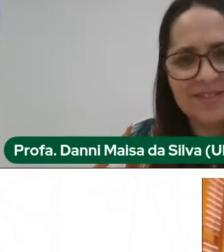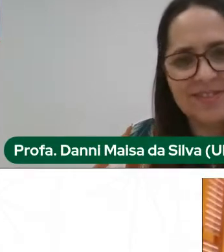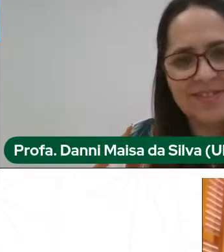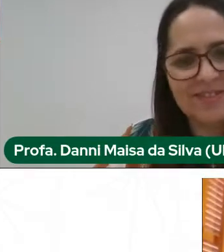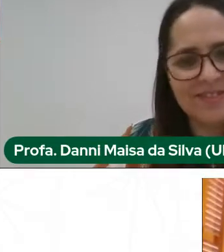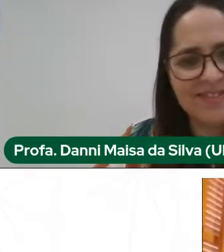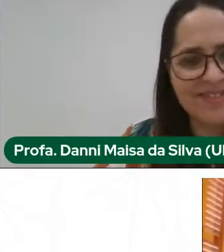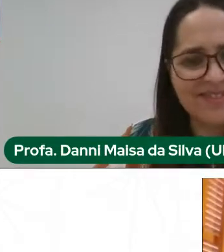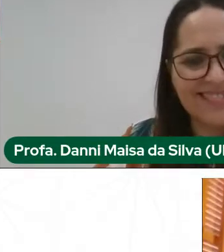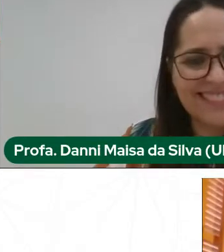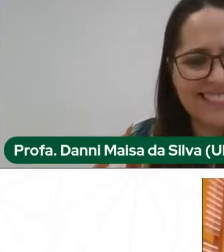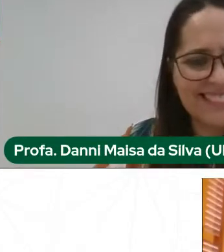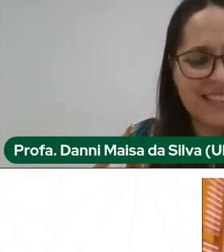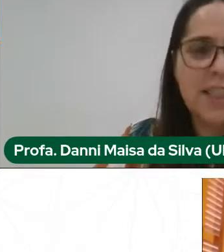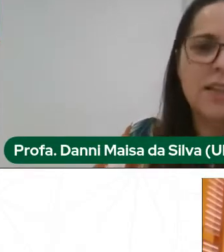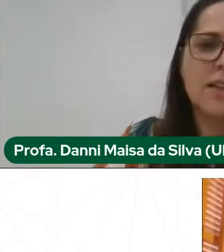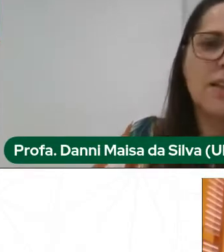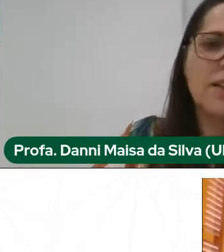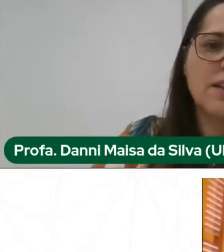Pode ser, sim.